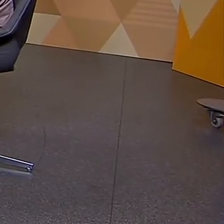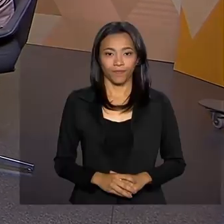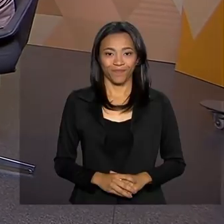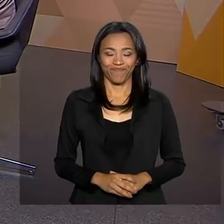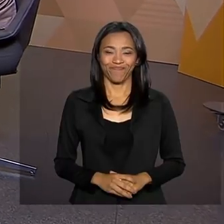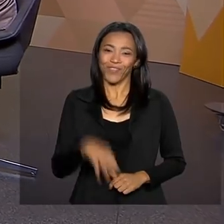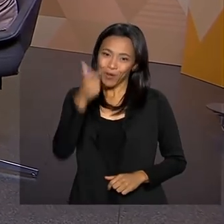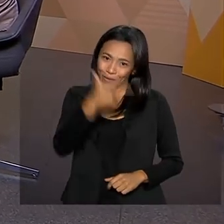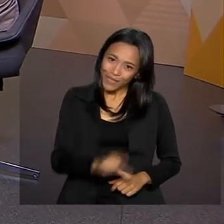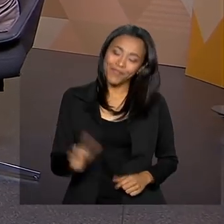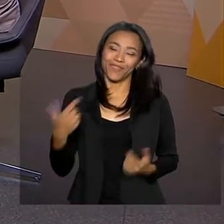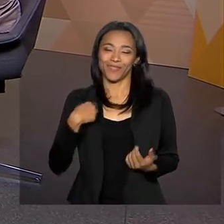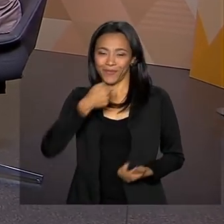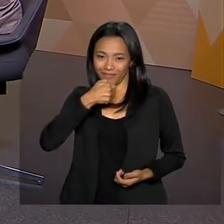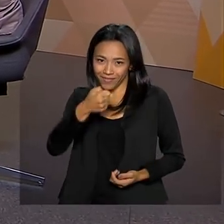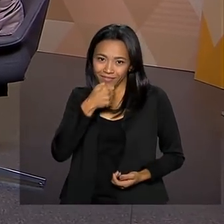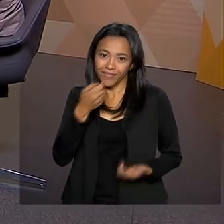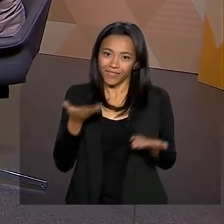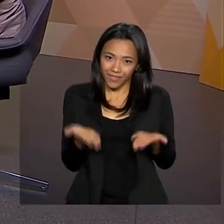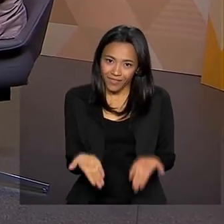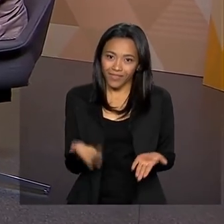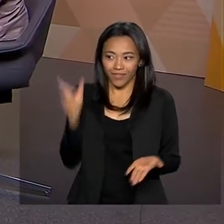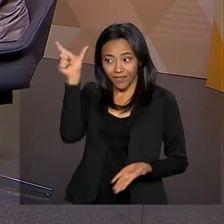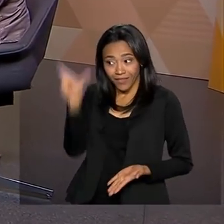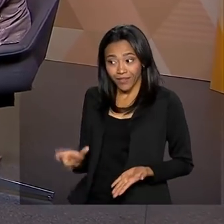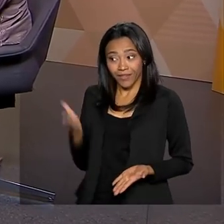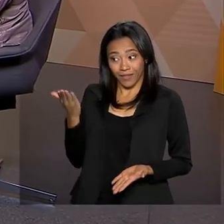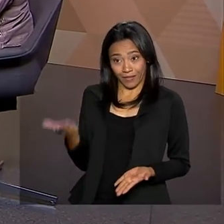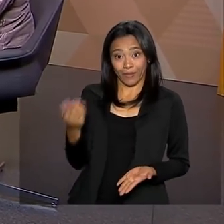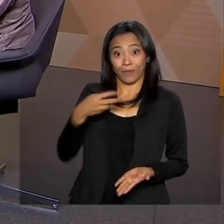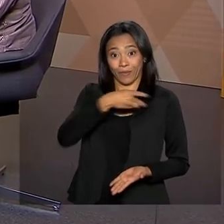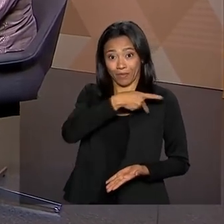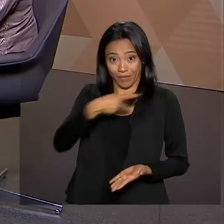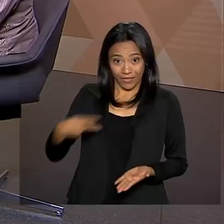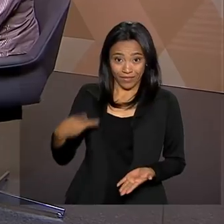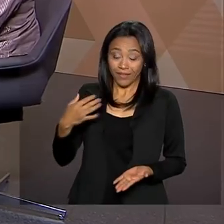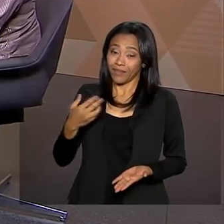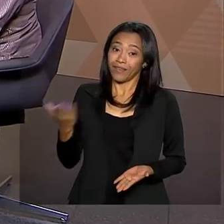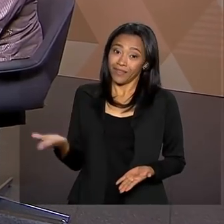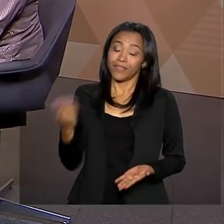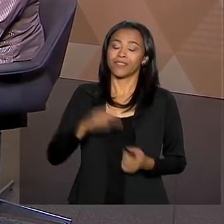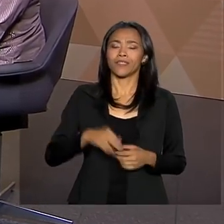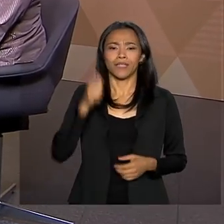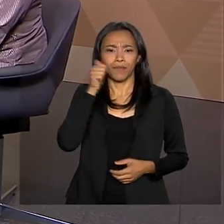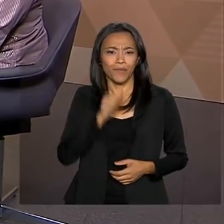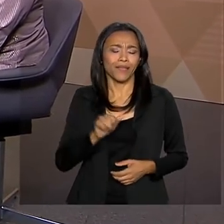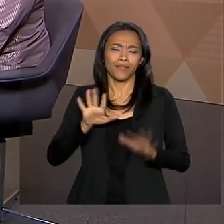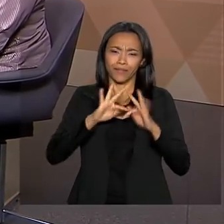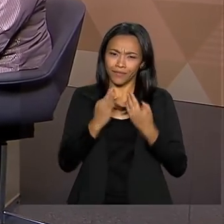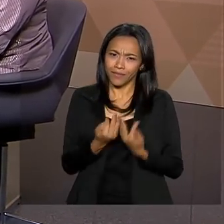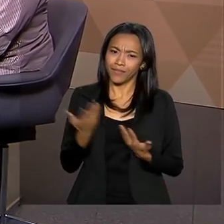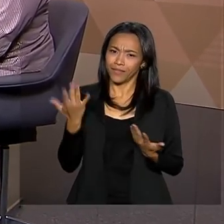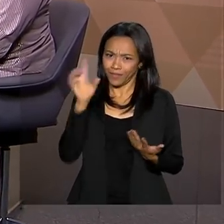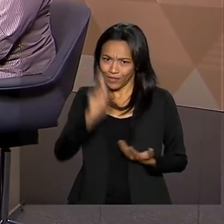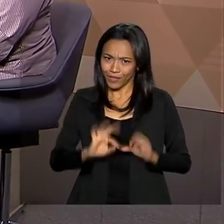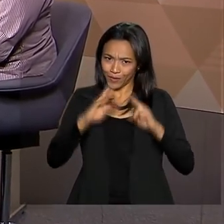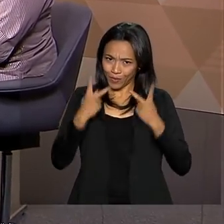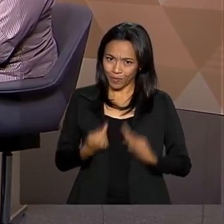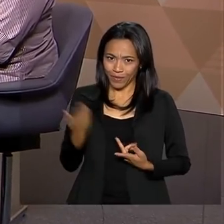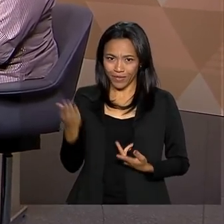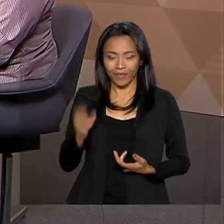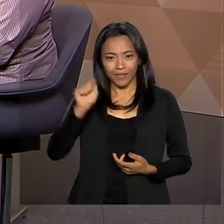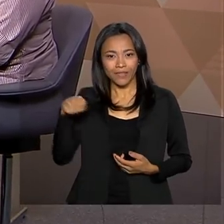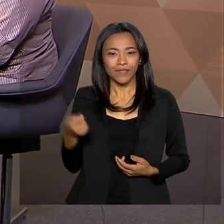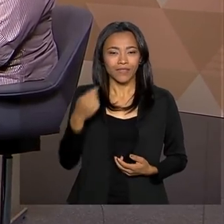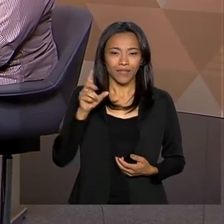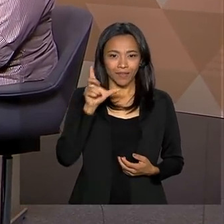De volta com o Brasil em pauta, hoje com a ministra da Mulher, da Família e dos Direitos Humanos, Damaris Alves. Ministra, terminamos